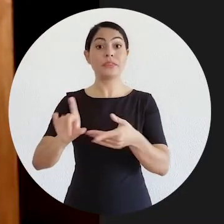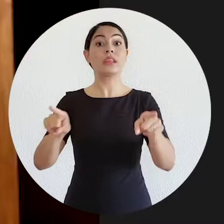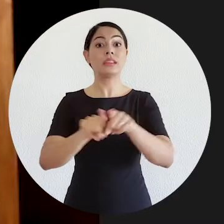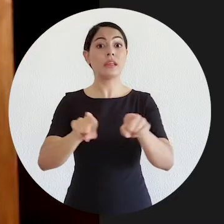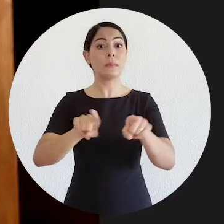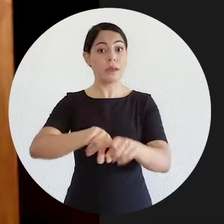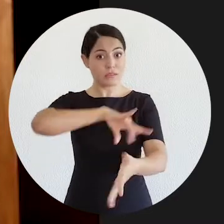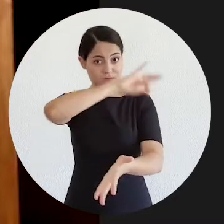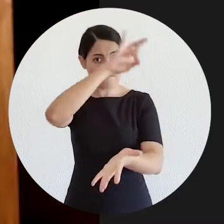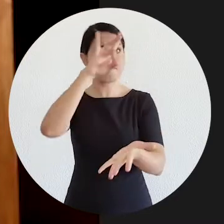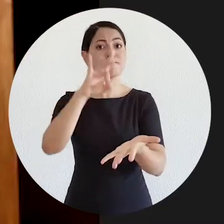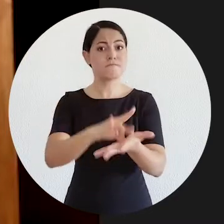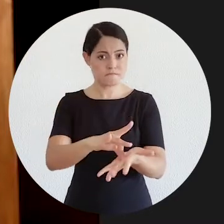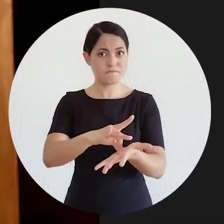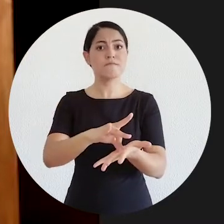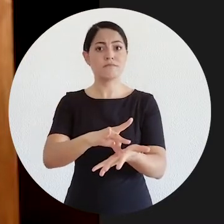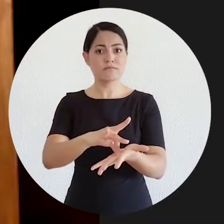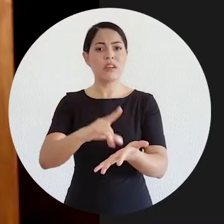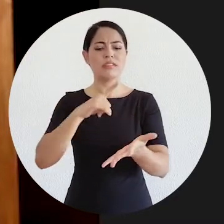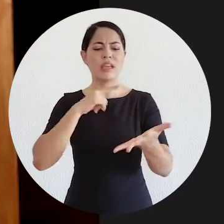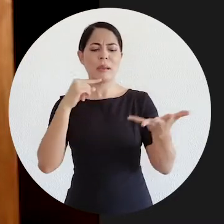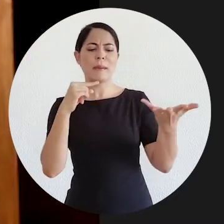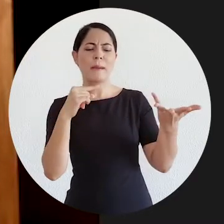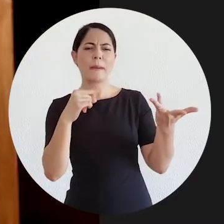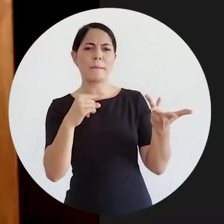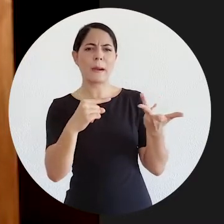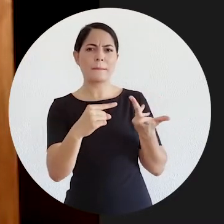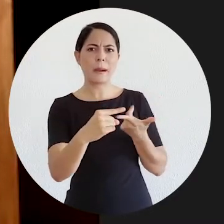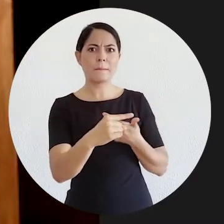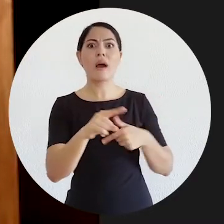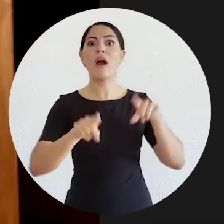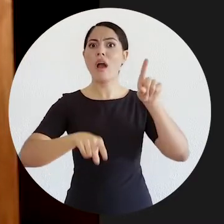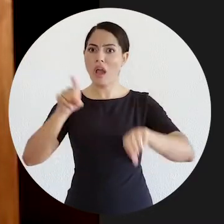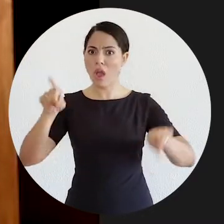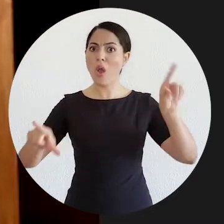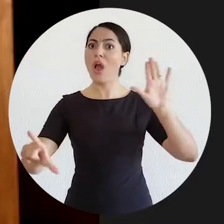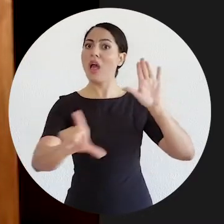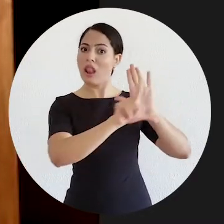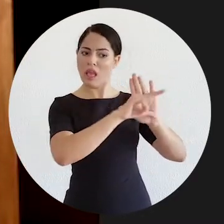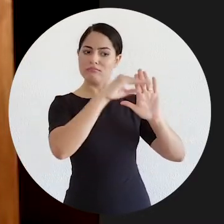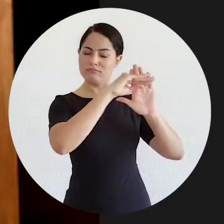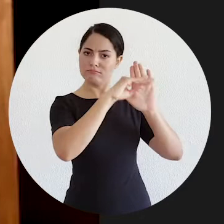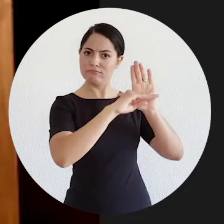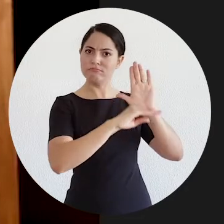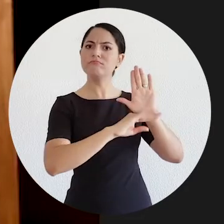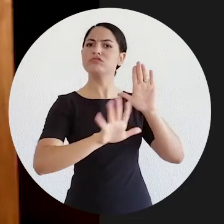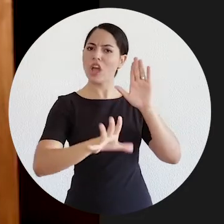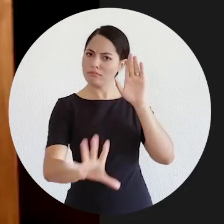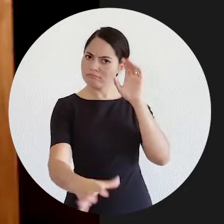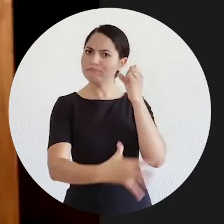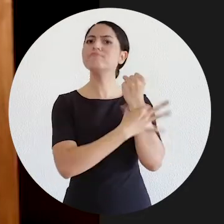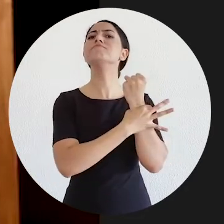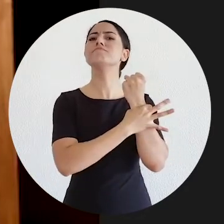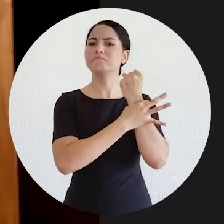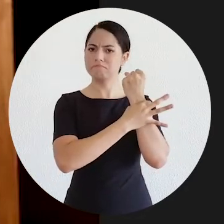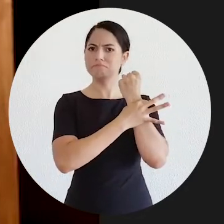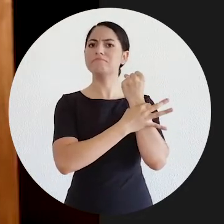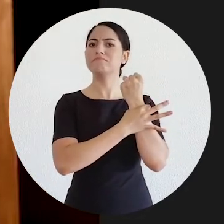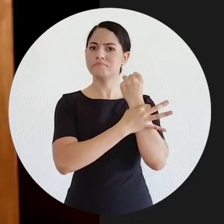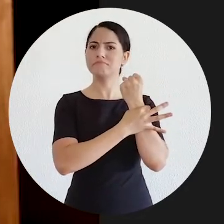reconhecimento dos dispositivos, inclusive, legais, que garantem essa